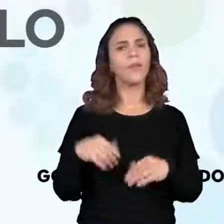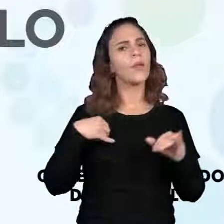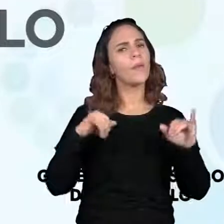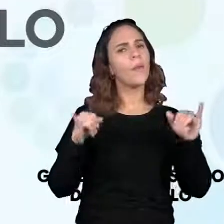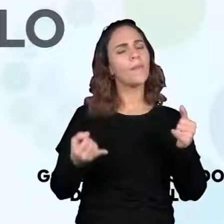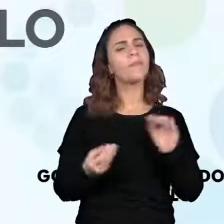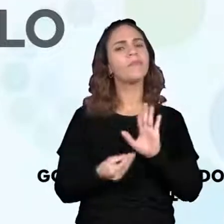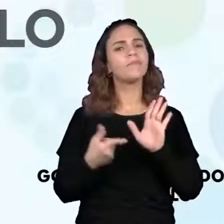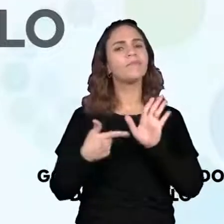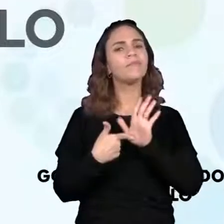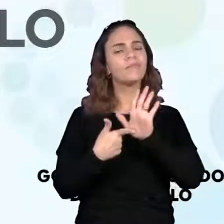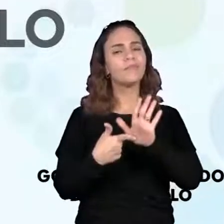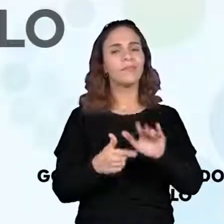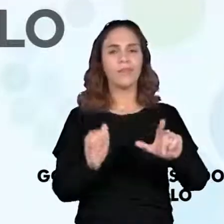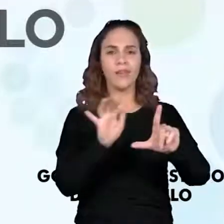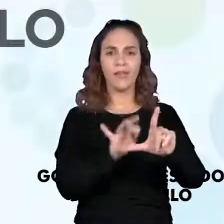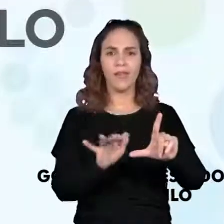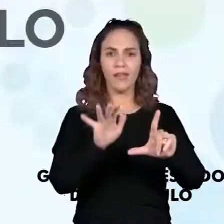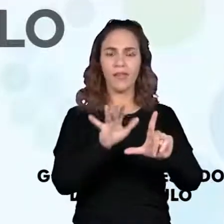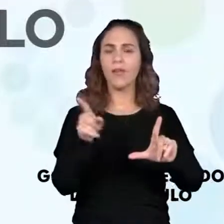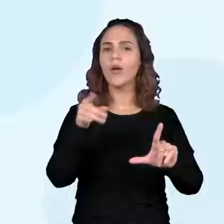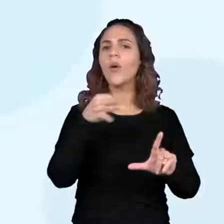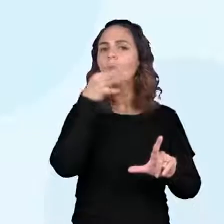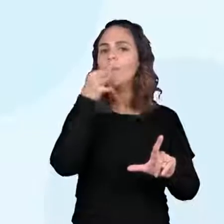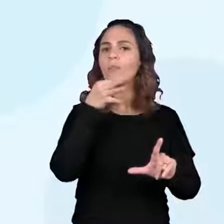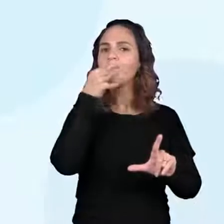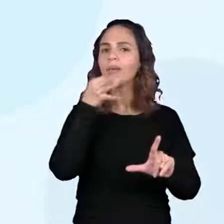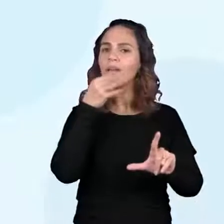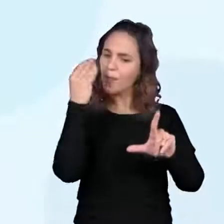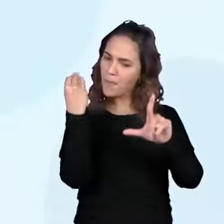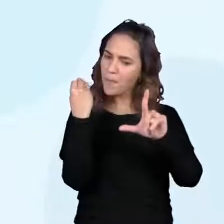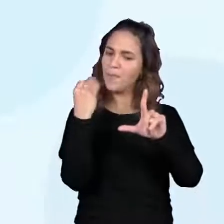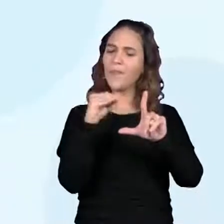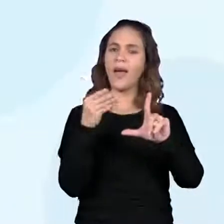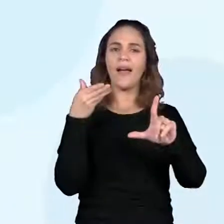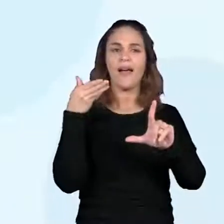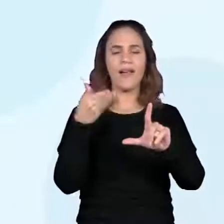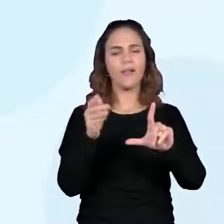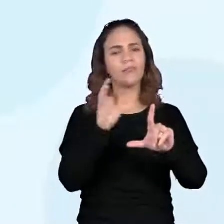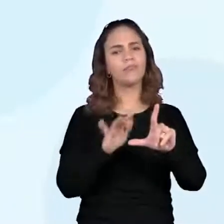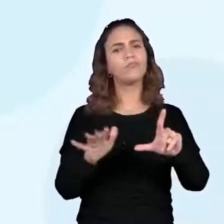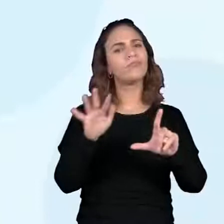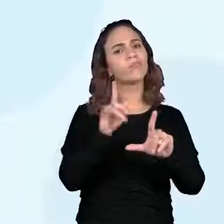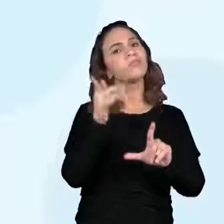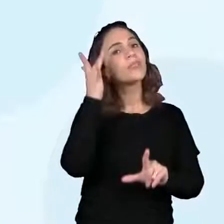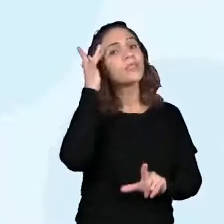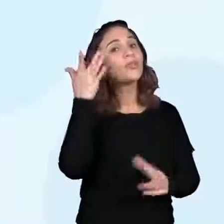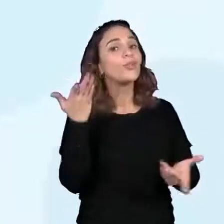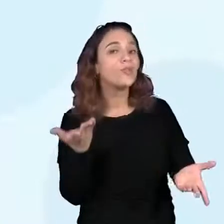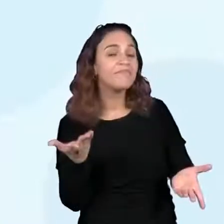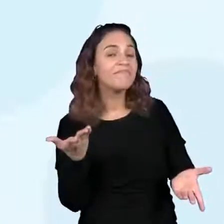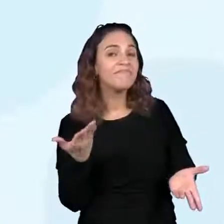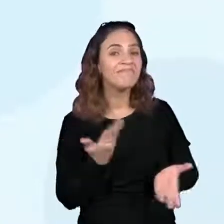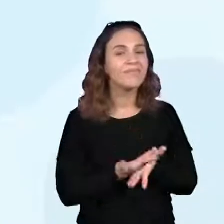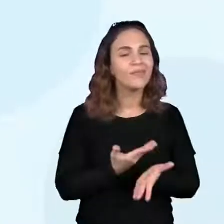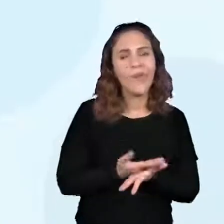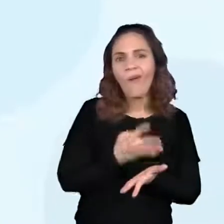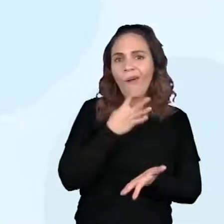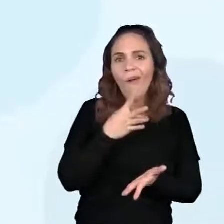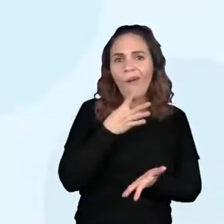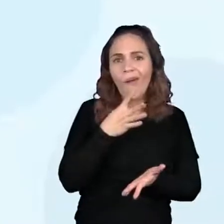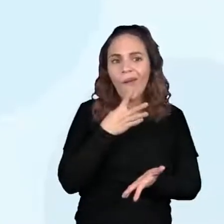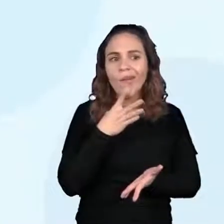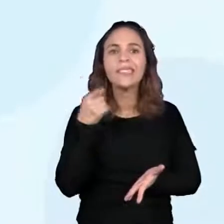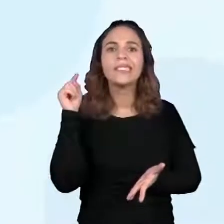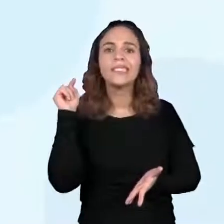aqui o QR Code de avaliação, opa, para vocês dizerem para mim o que acharam de conhecer mais sobre